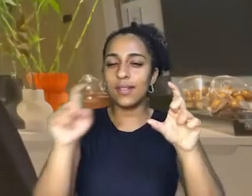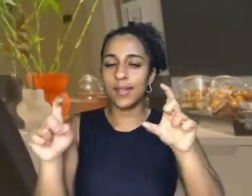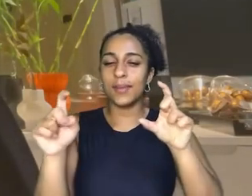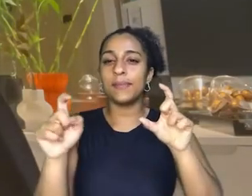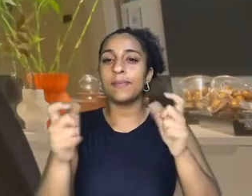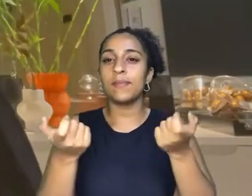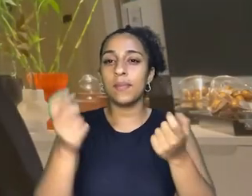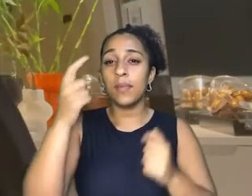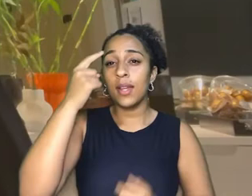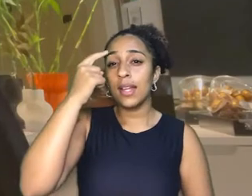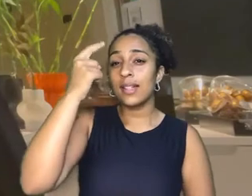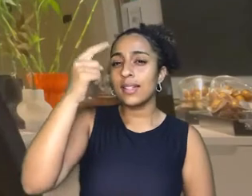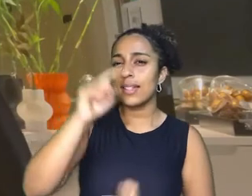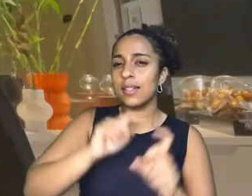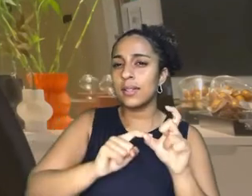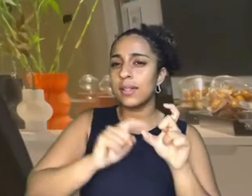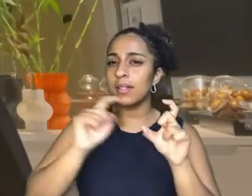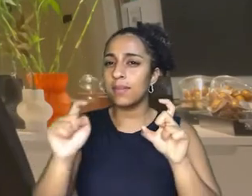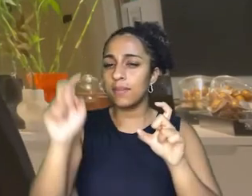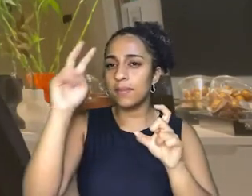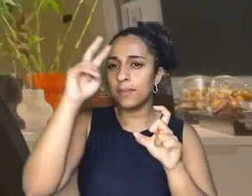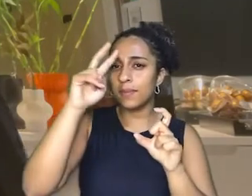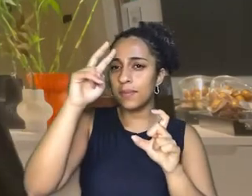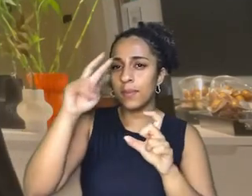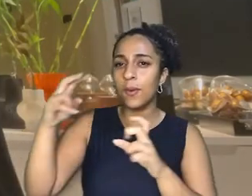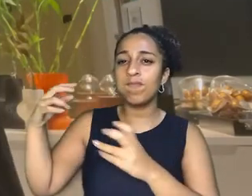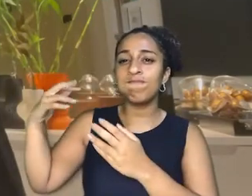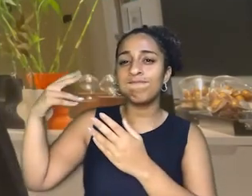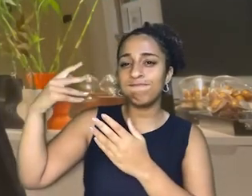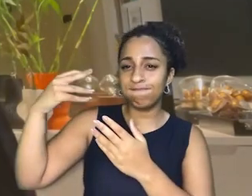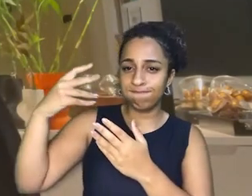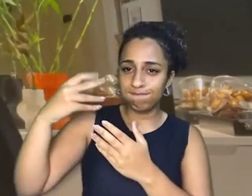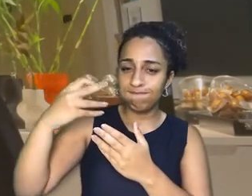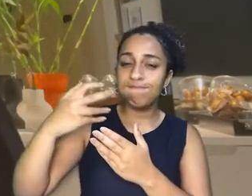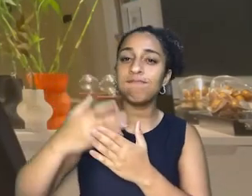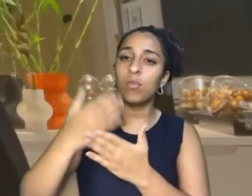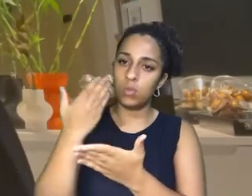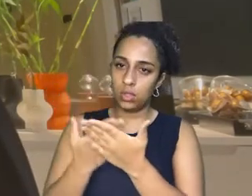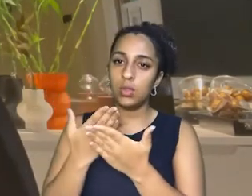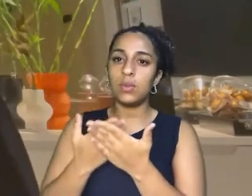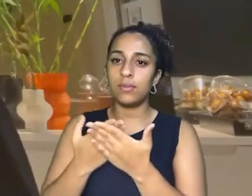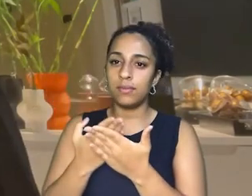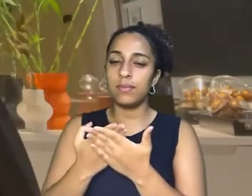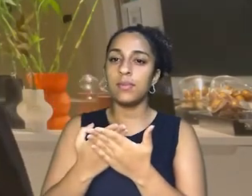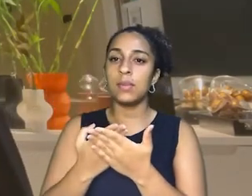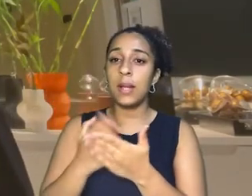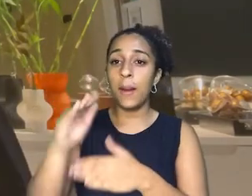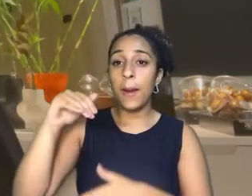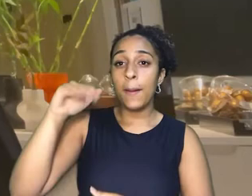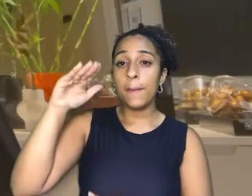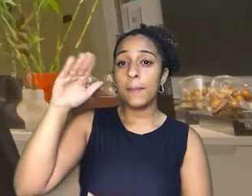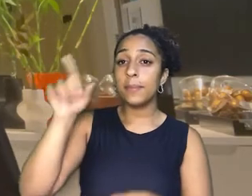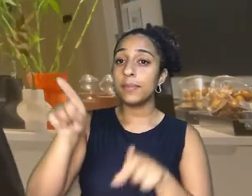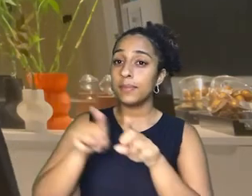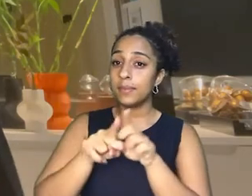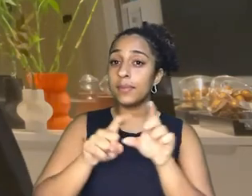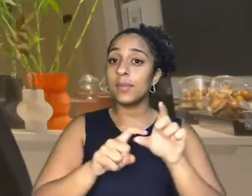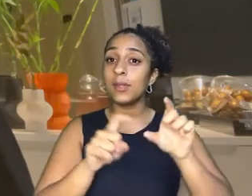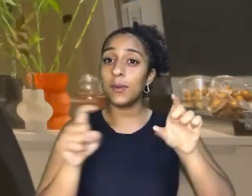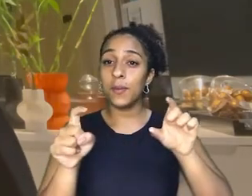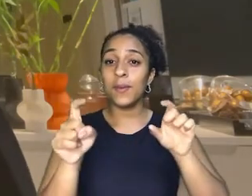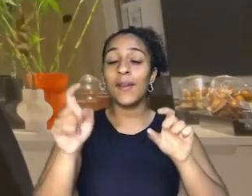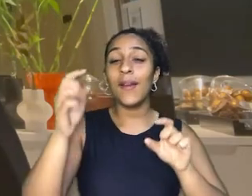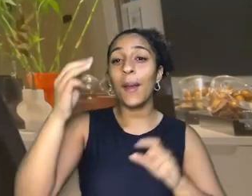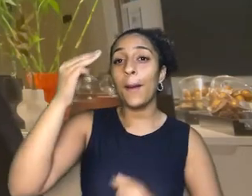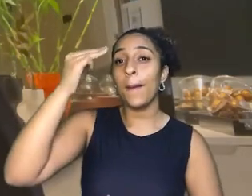independência? A ideia de independência como história, como objeto de estudo, e mais do que isso, a independência como